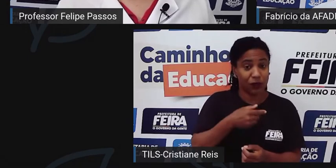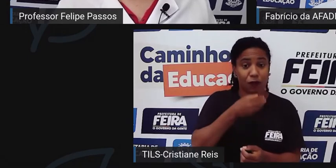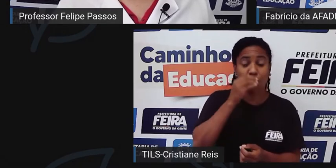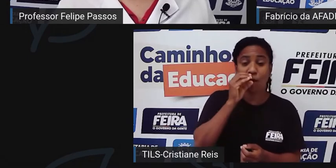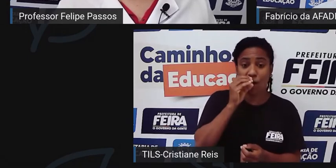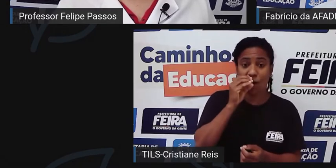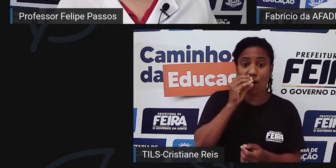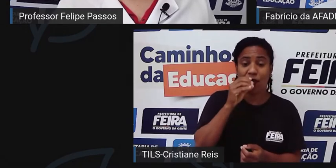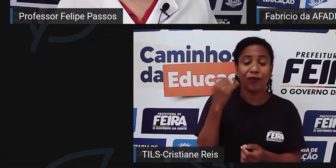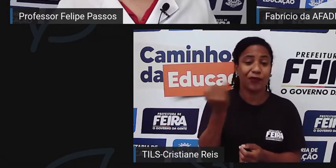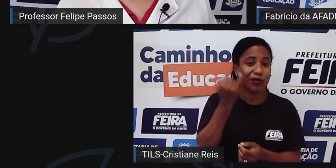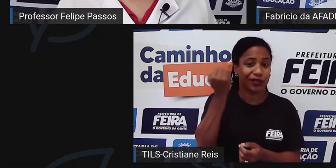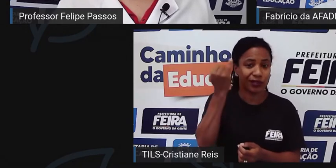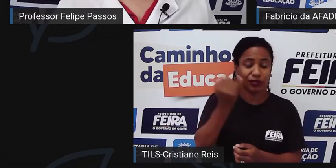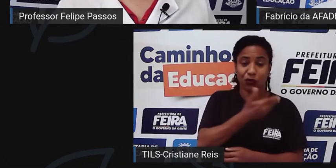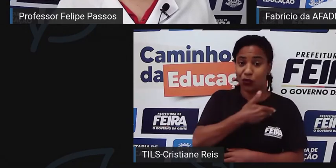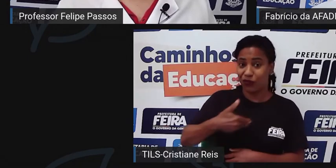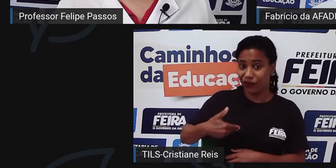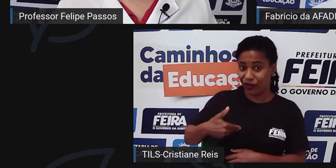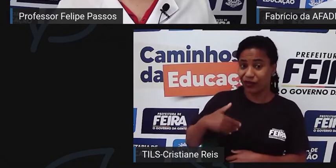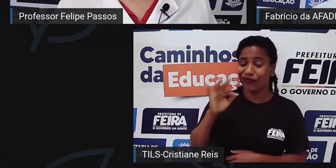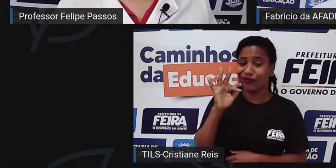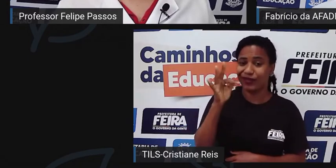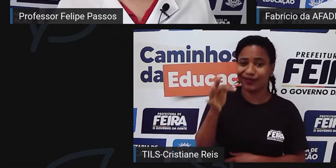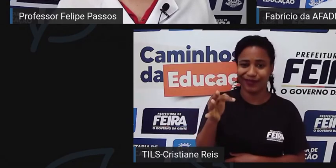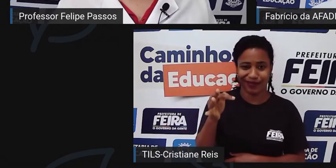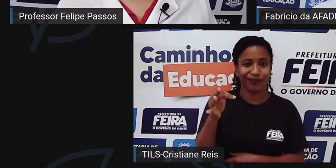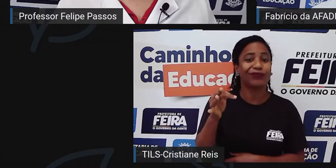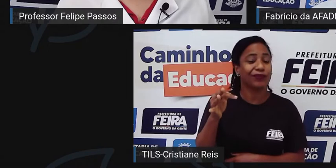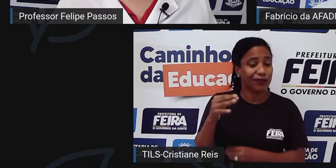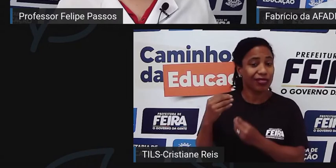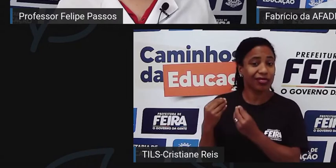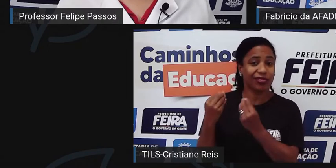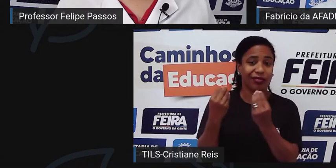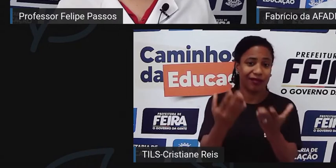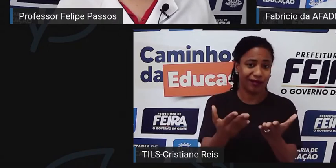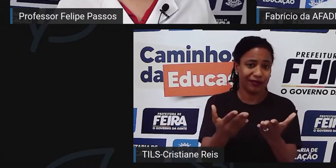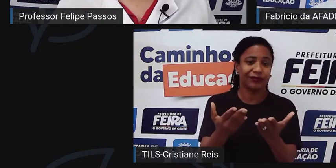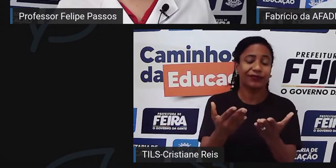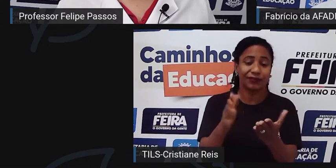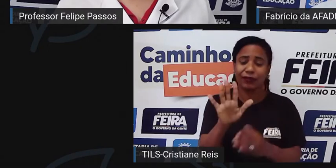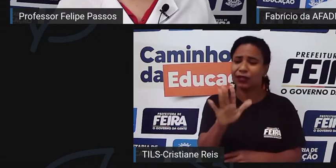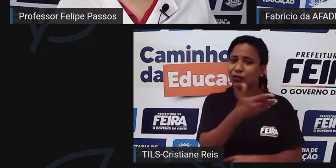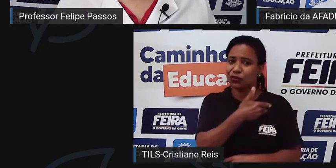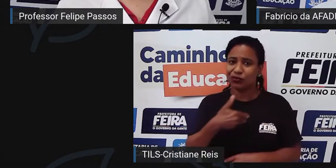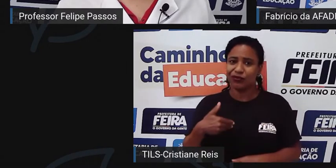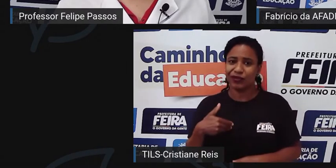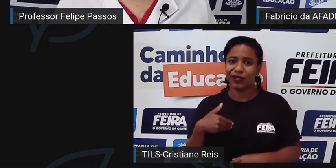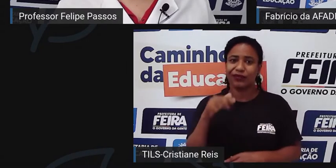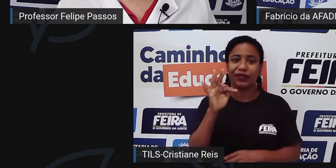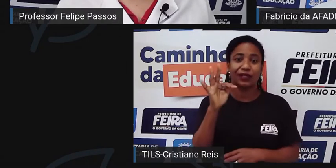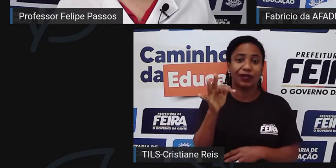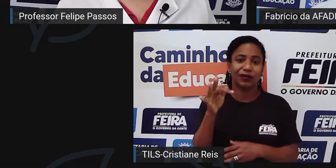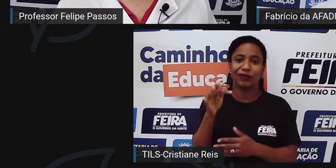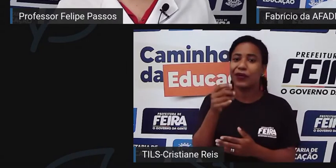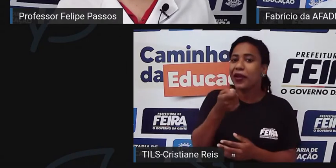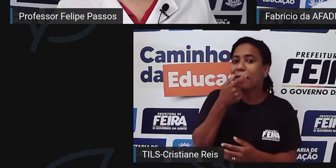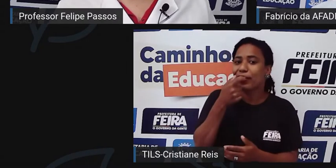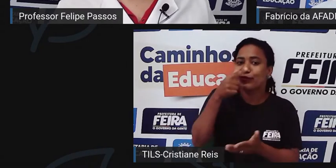responsabilidade do governo federal. Infelizmente, o governo federal deixou esse medicamento faltar.